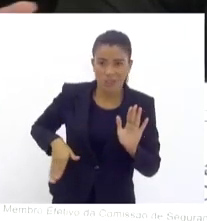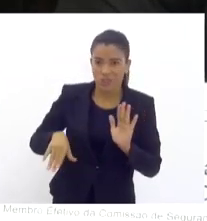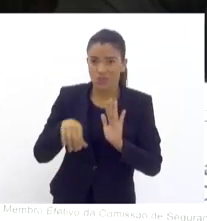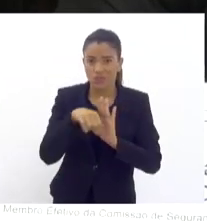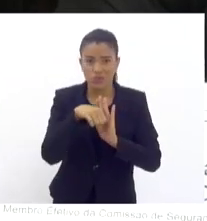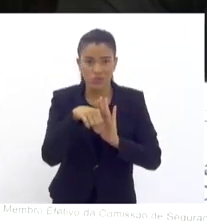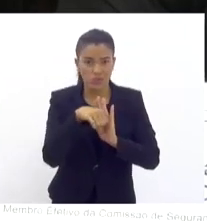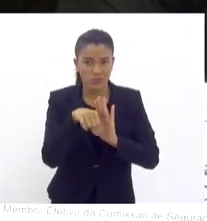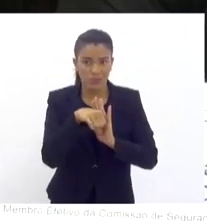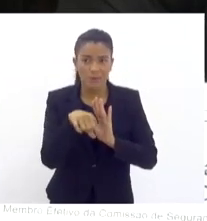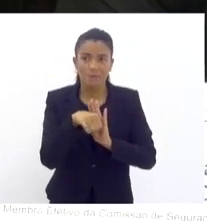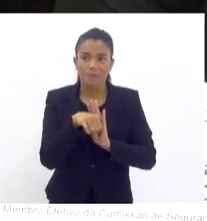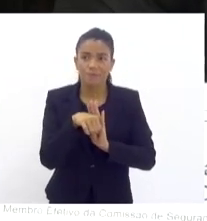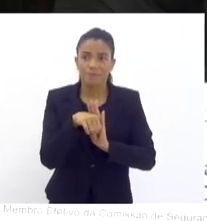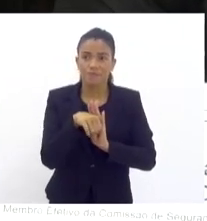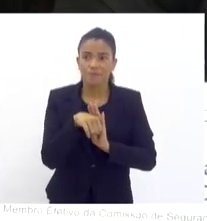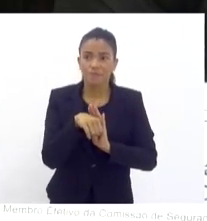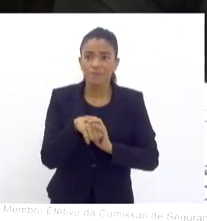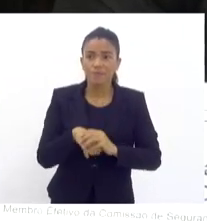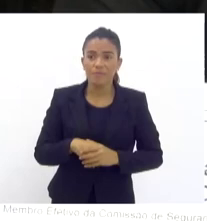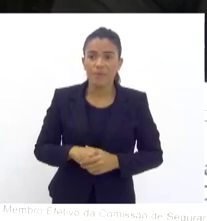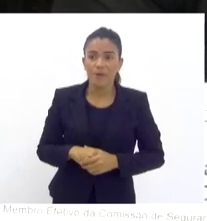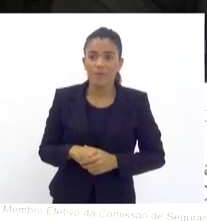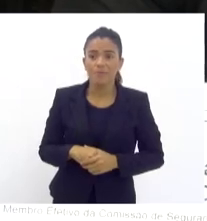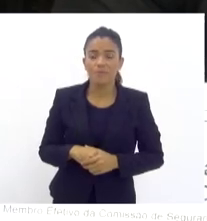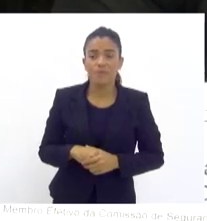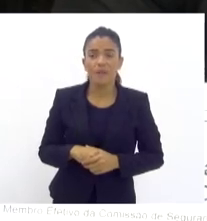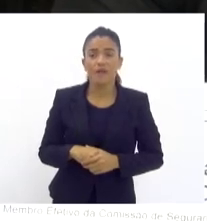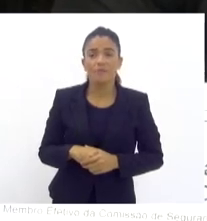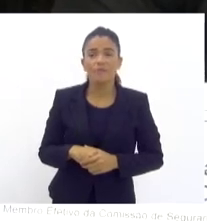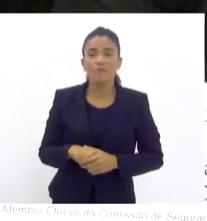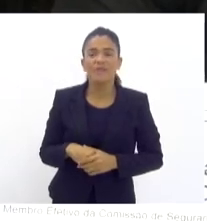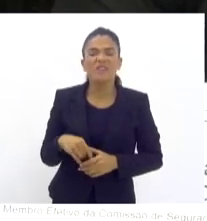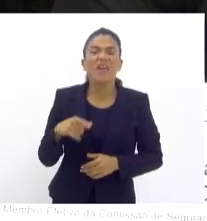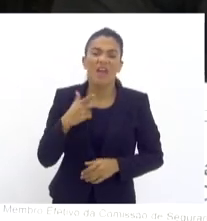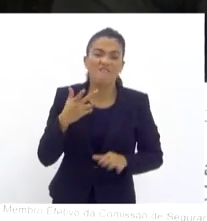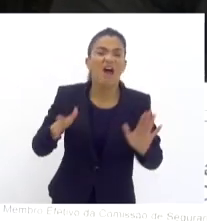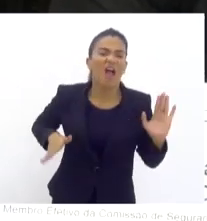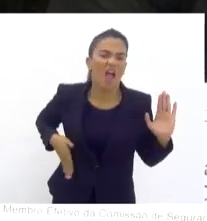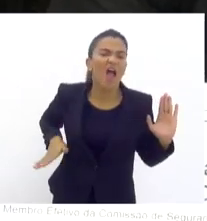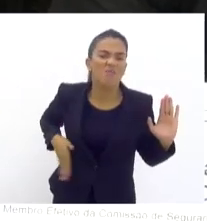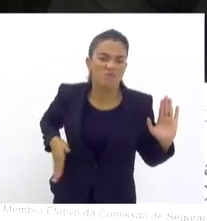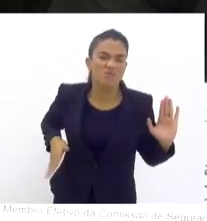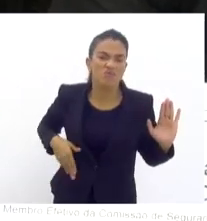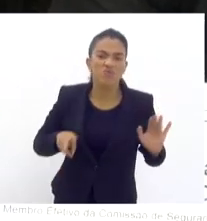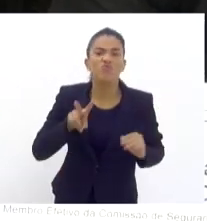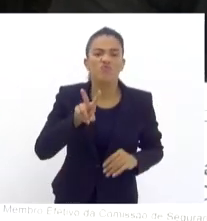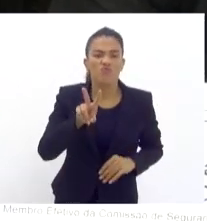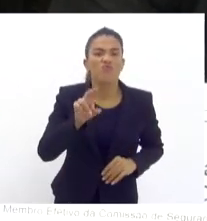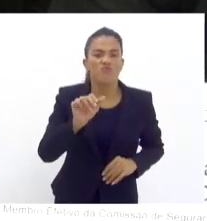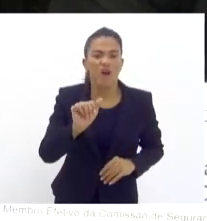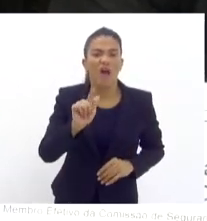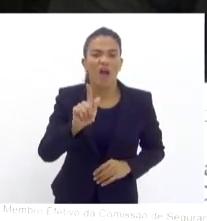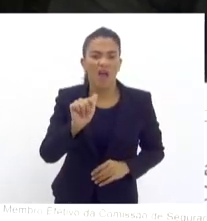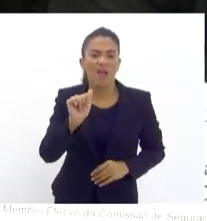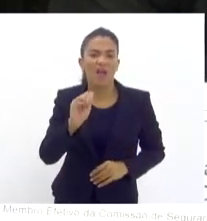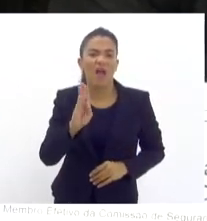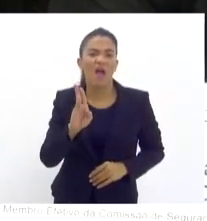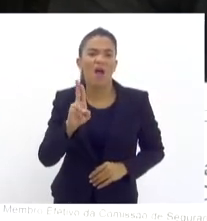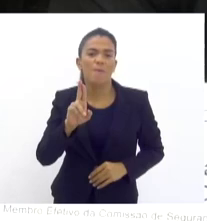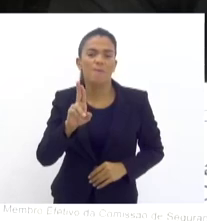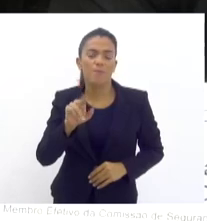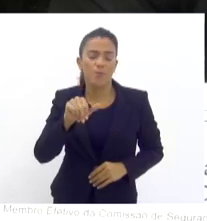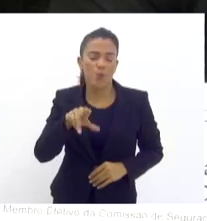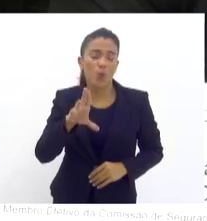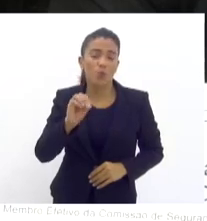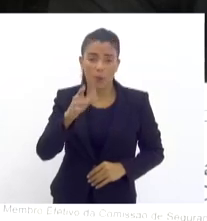geralmente, os agentes de segurança chamam de vagabundo, eu vejo assim, vagabundo é quem